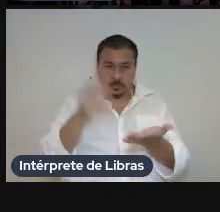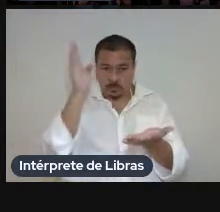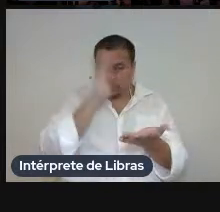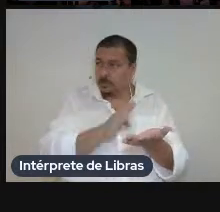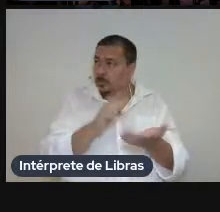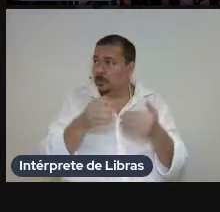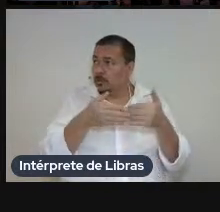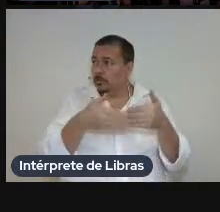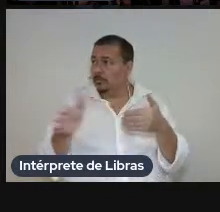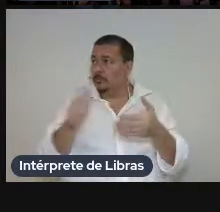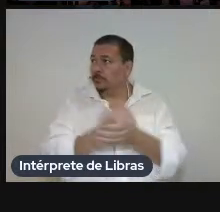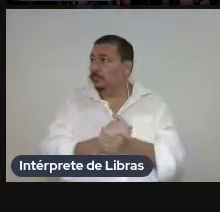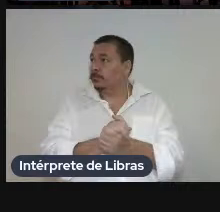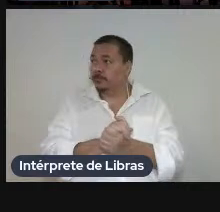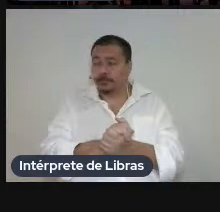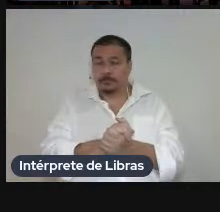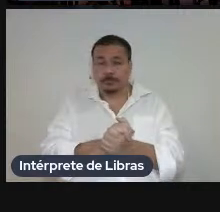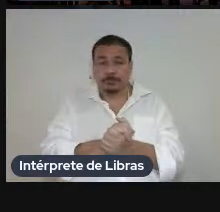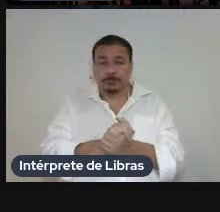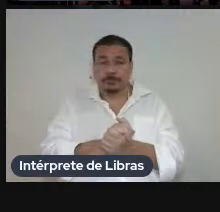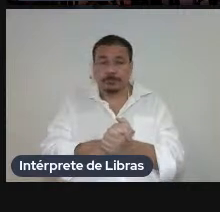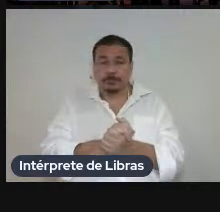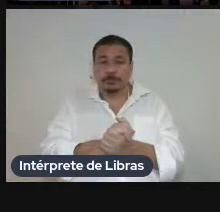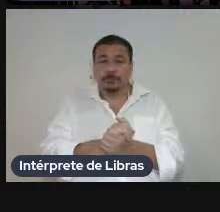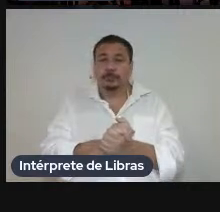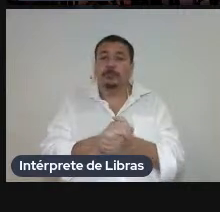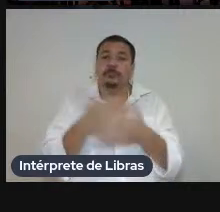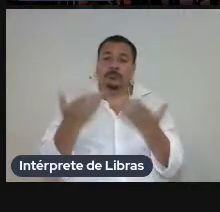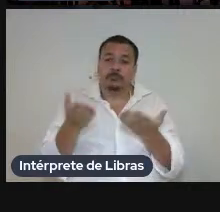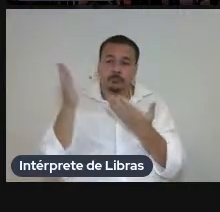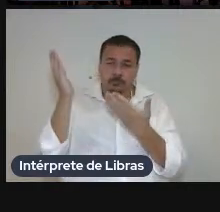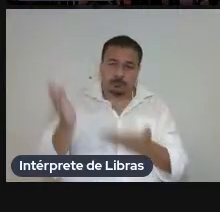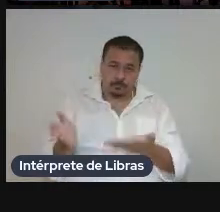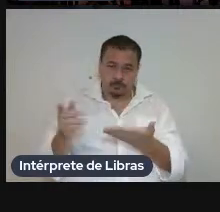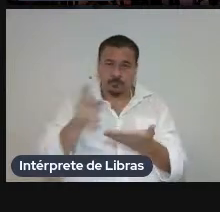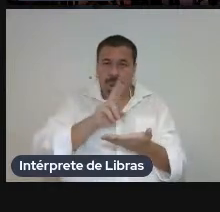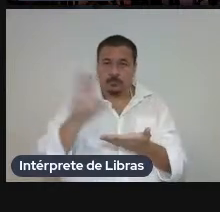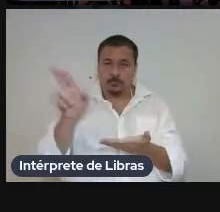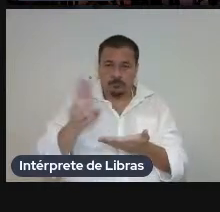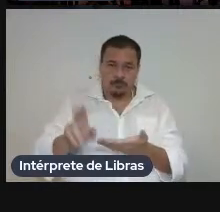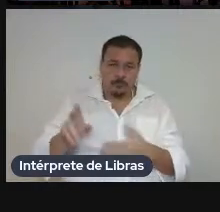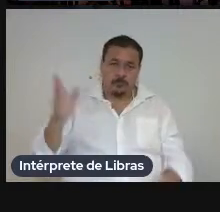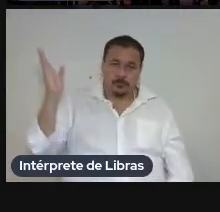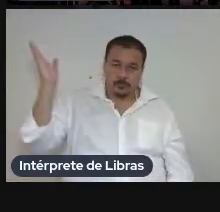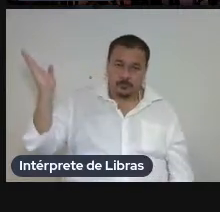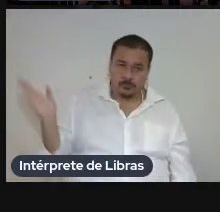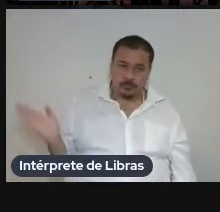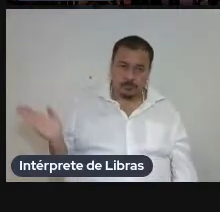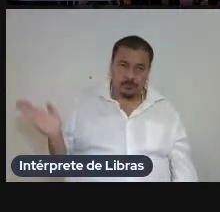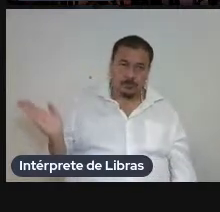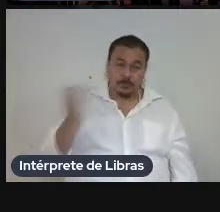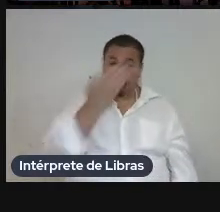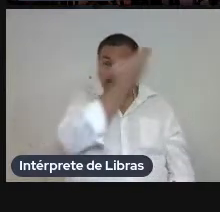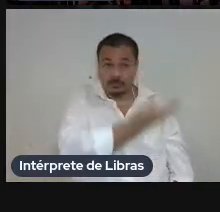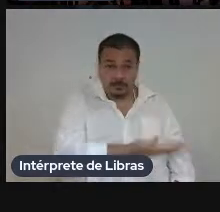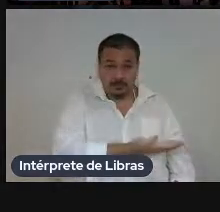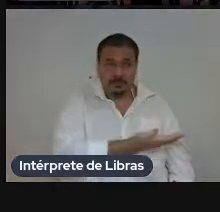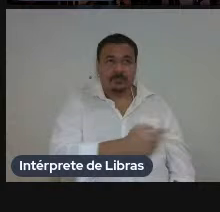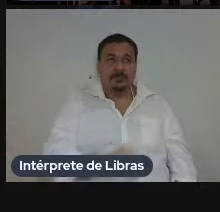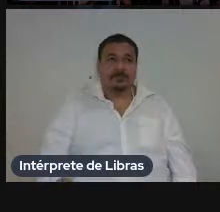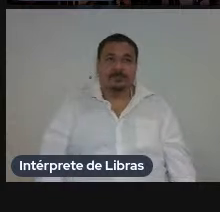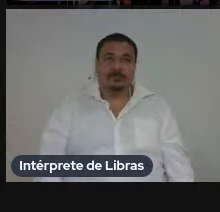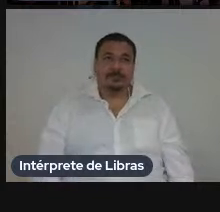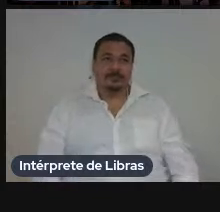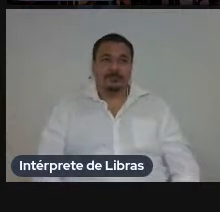próximo por favor então são essa editora a companhia das letras autêntica e Burscher próximo